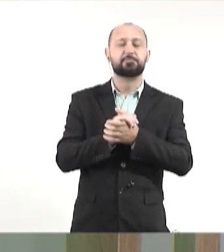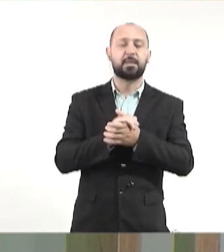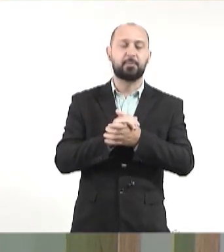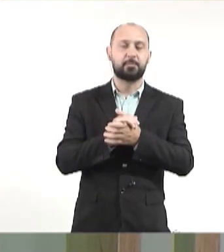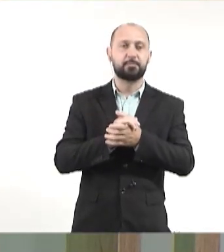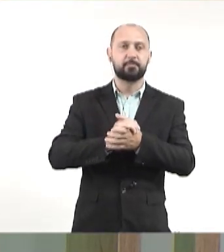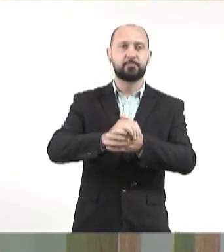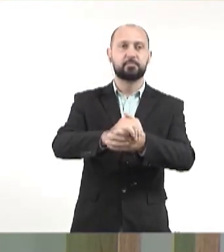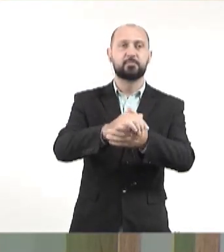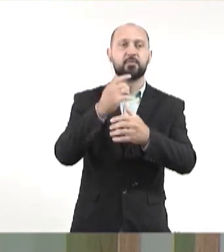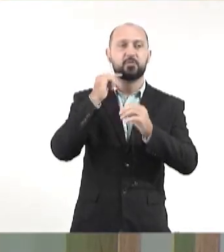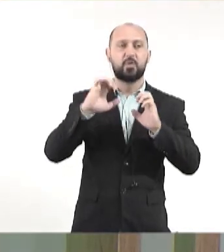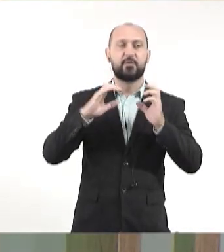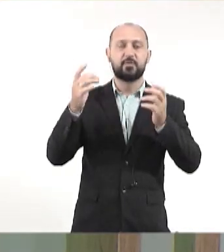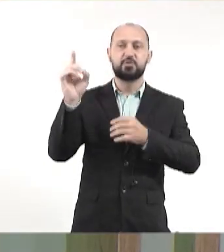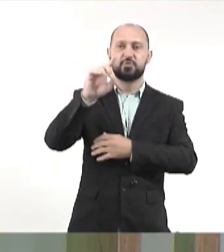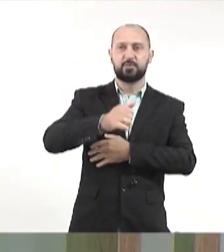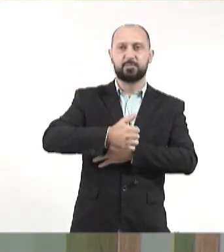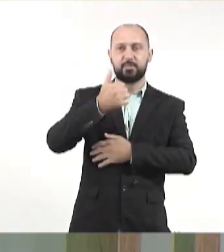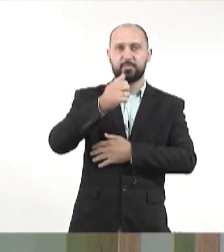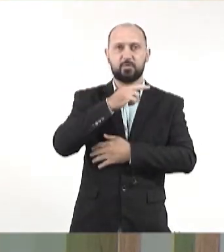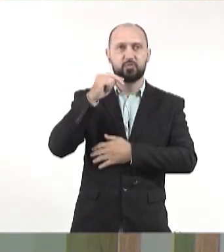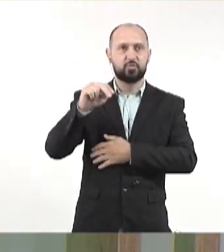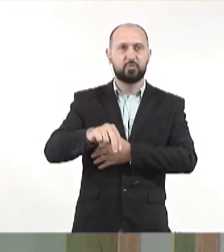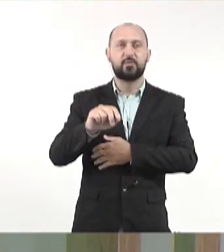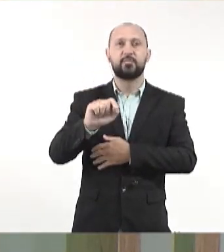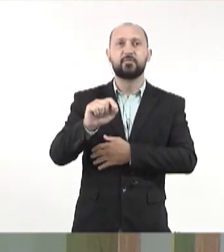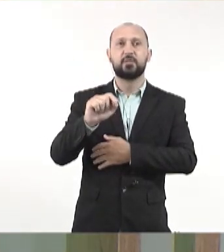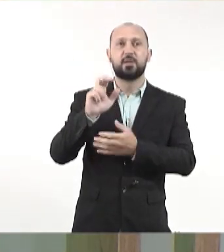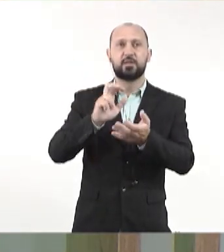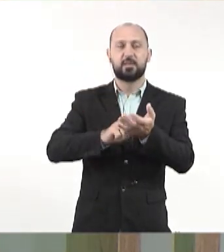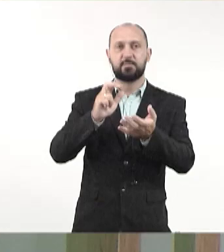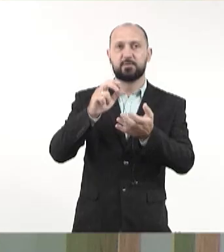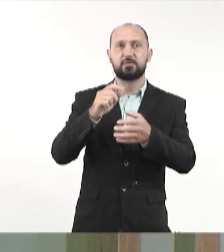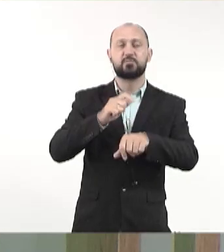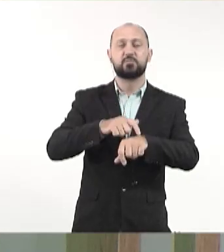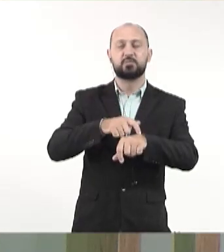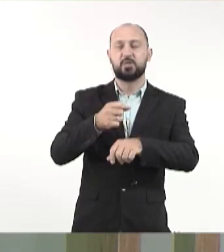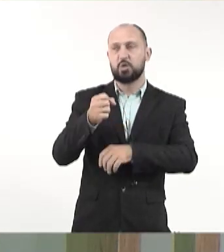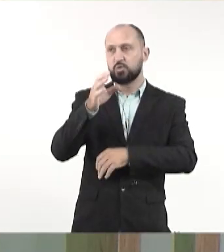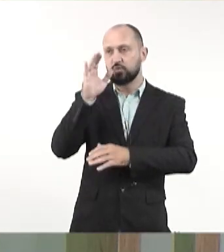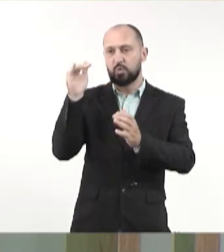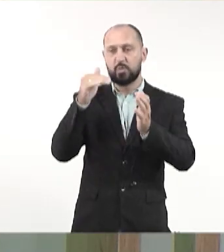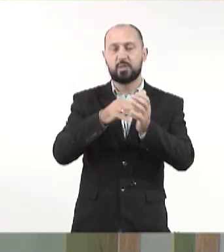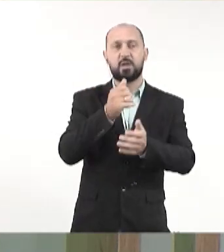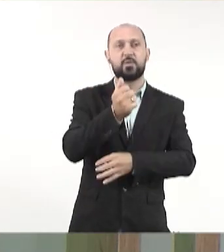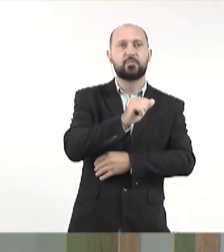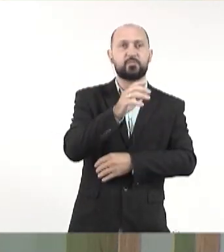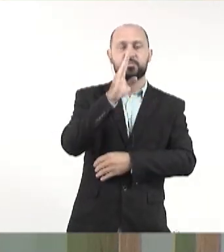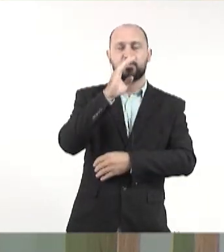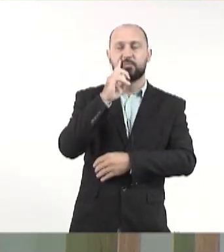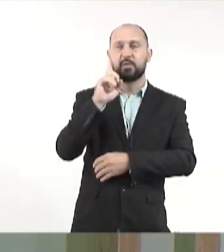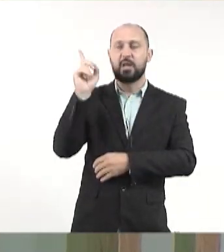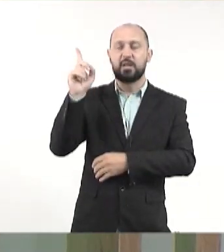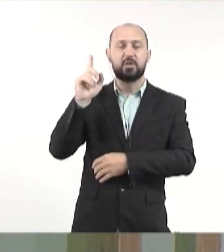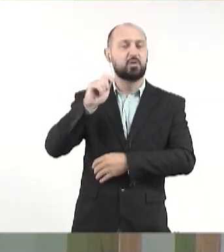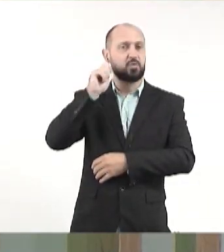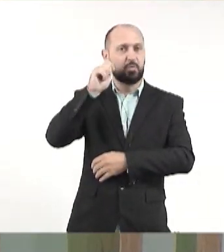alegria estar aqui e poder falar desse evento, que acontece a 1º de novembro, na parte da manhã, das 8 às 11, ali no Rubens Gil,